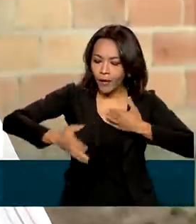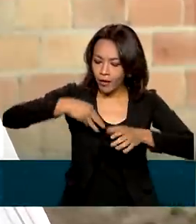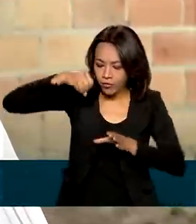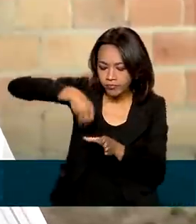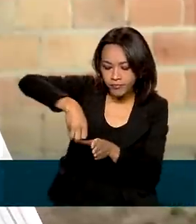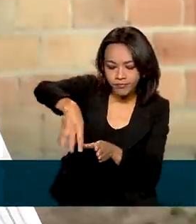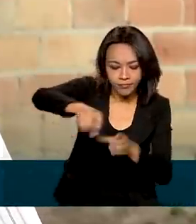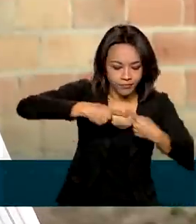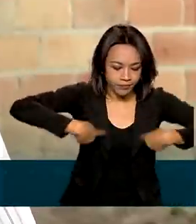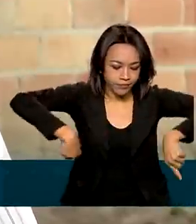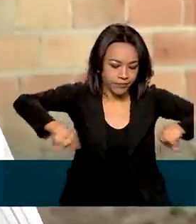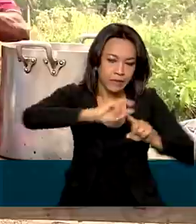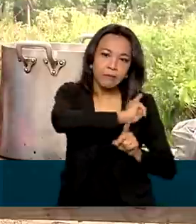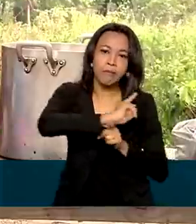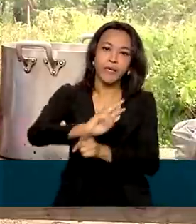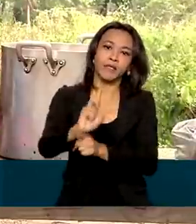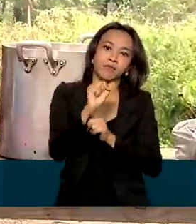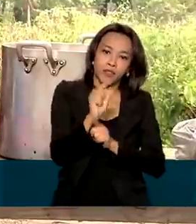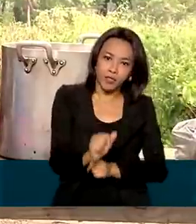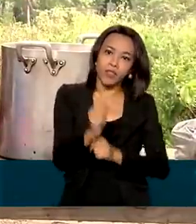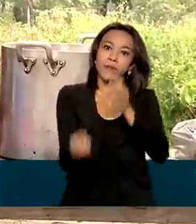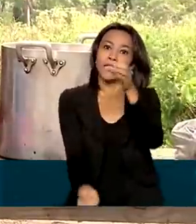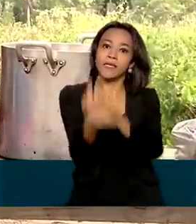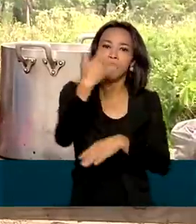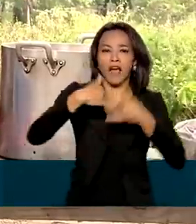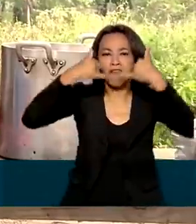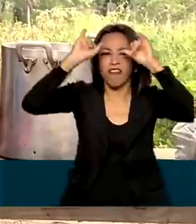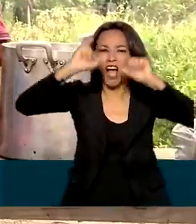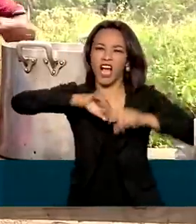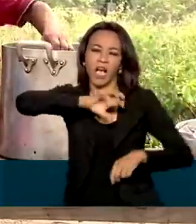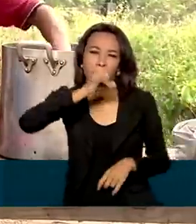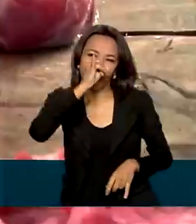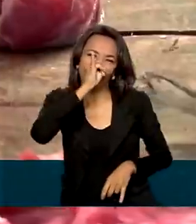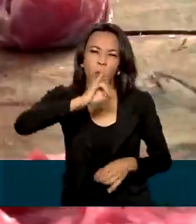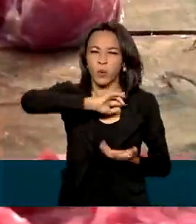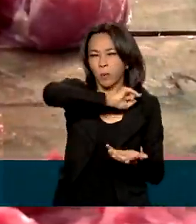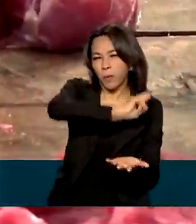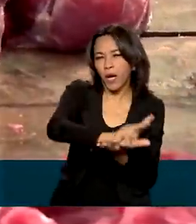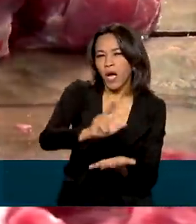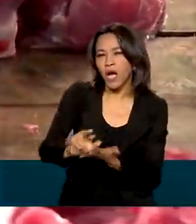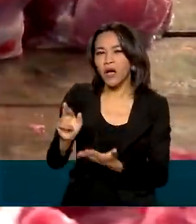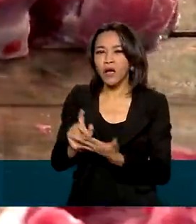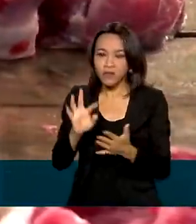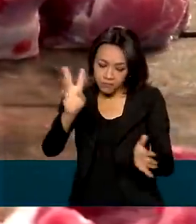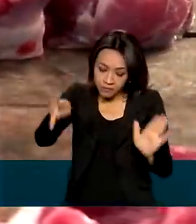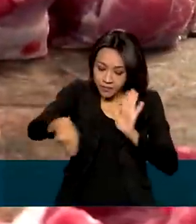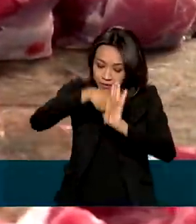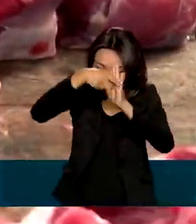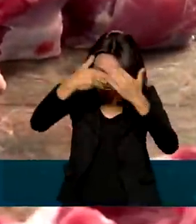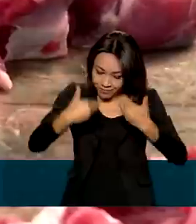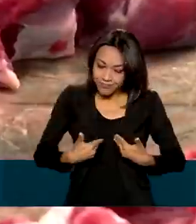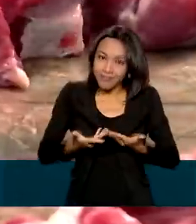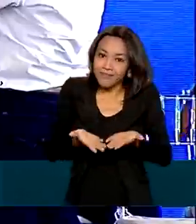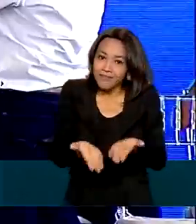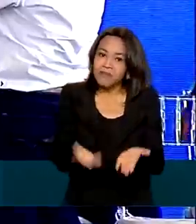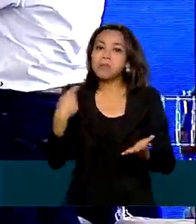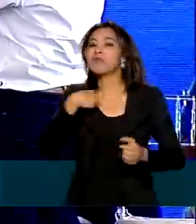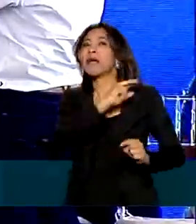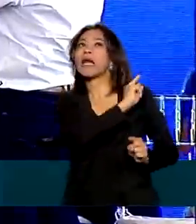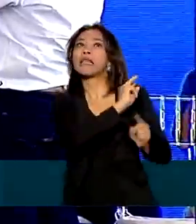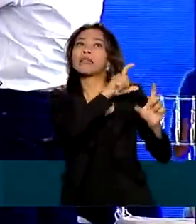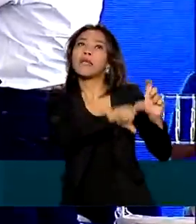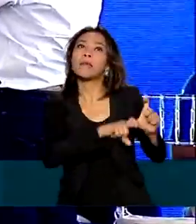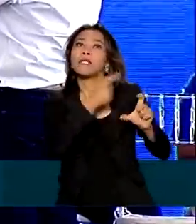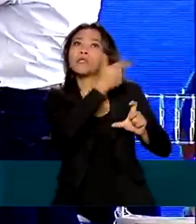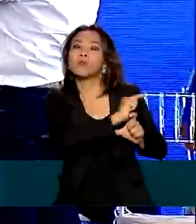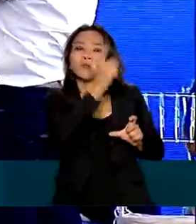tomar o dinheiro no banco que você quiser, criar vaca, criar porco, criar aquilo. Você andar com suas próprias pernas sem depender de terceiros. Além